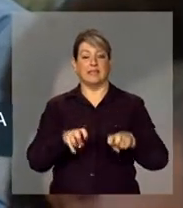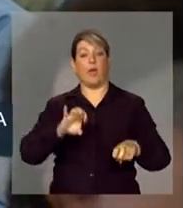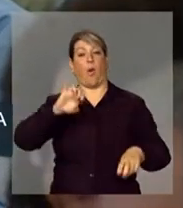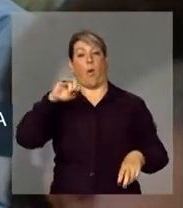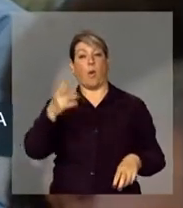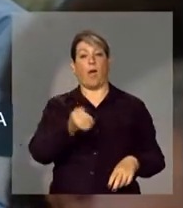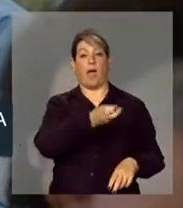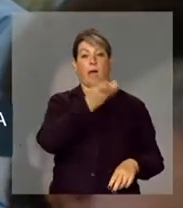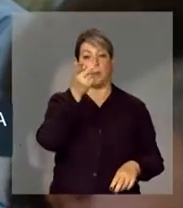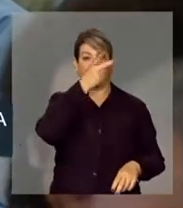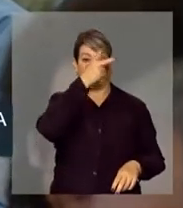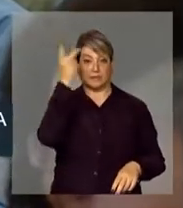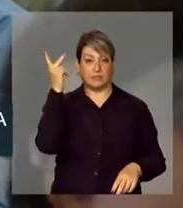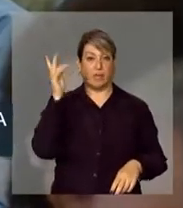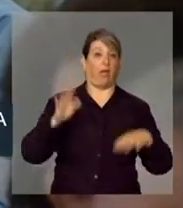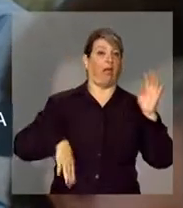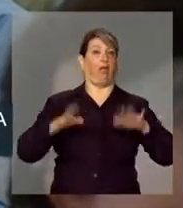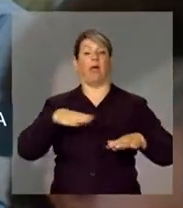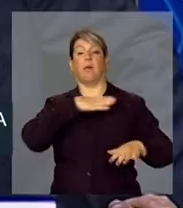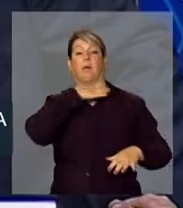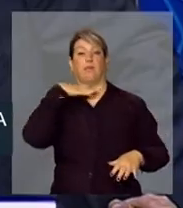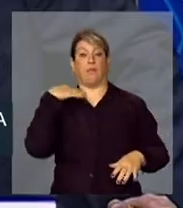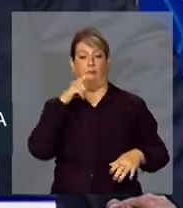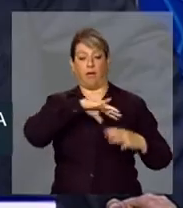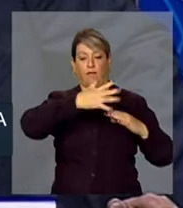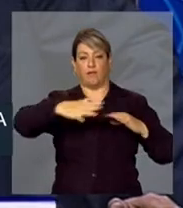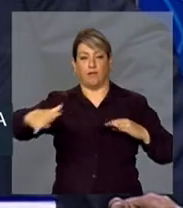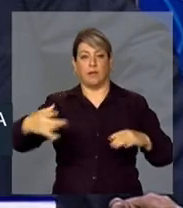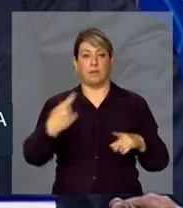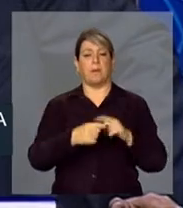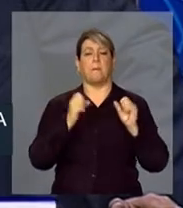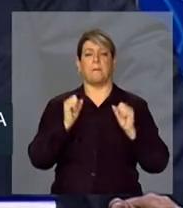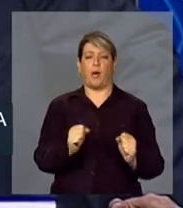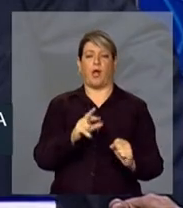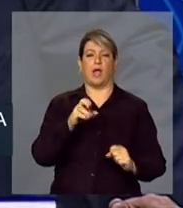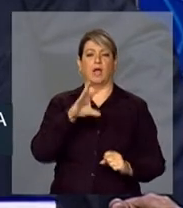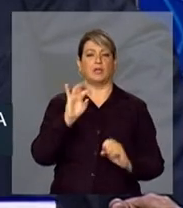afogado por uma manhã no mar, posso confirmar risco sobre tudo.